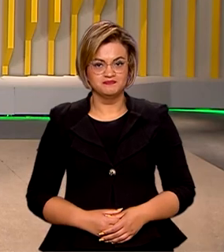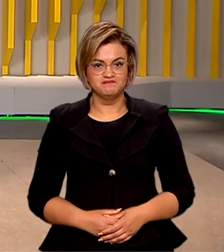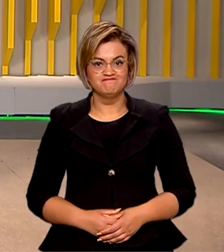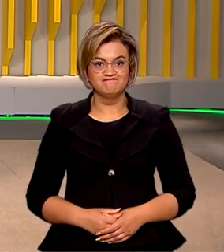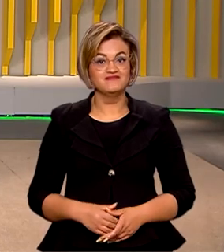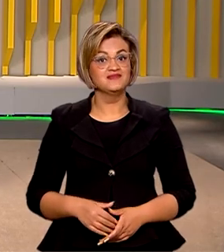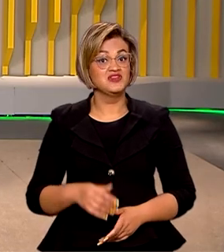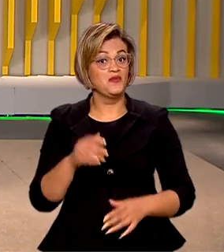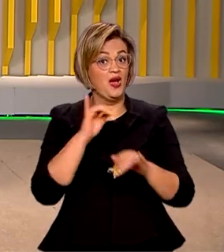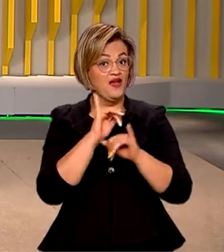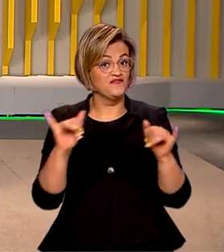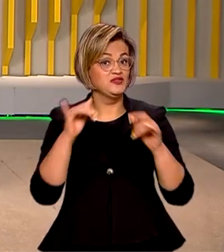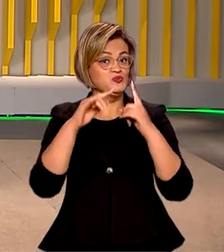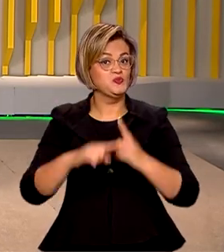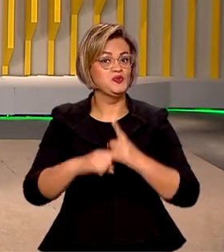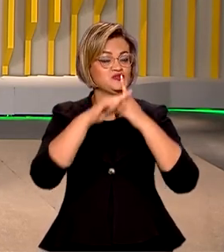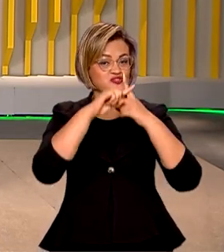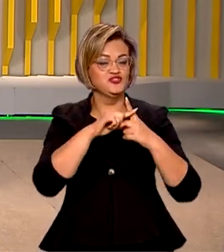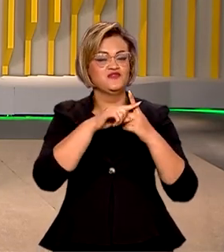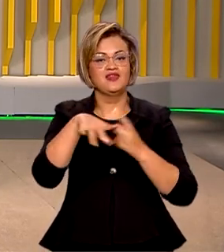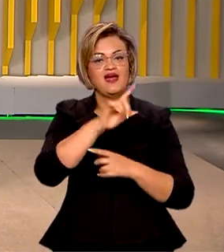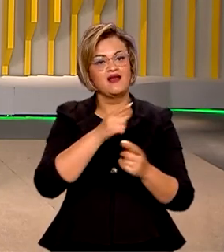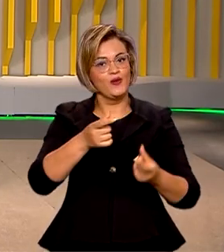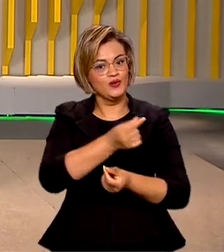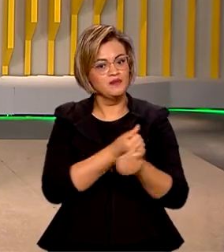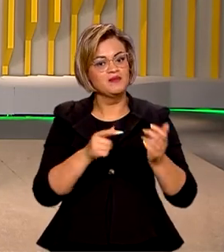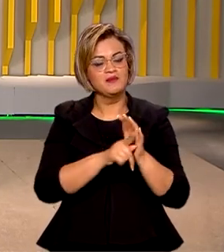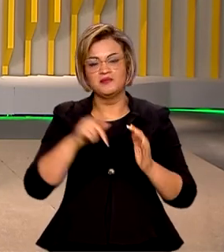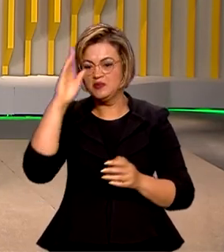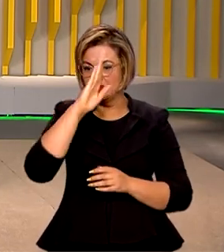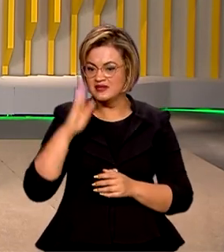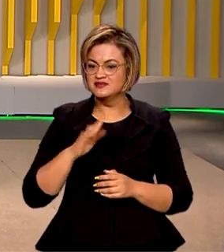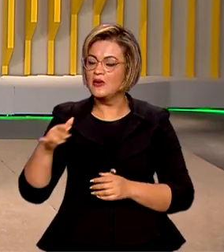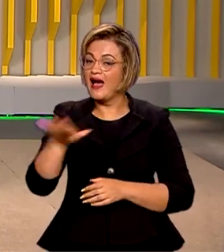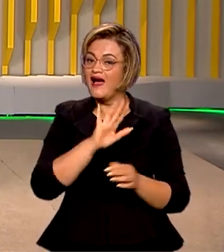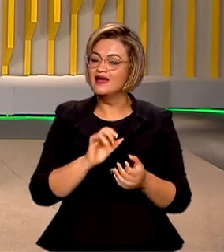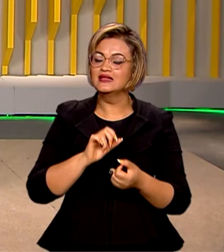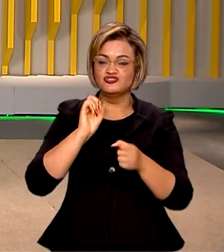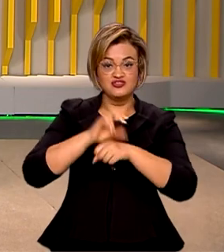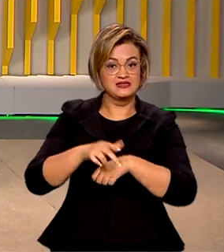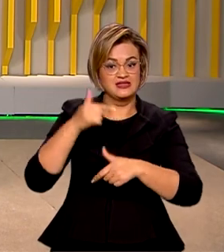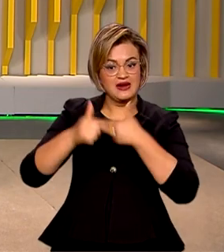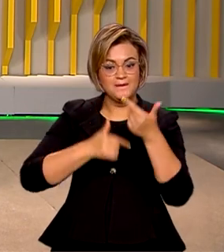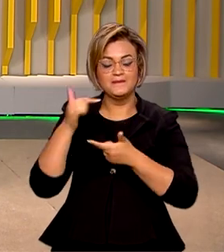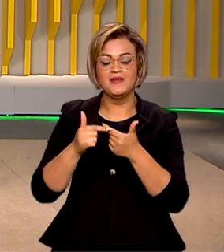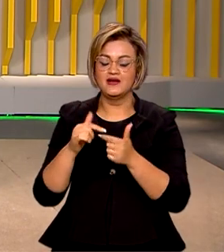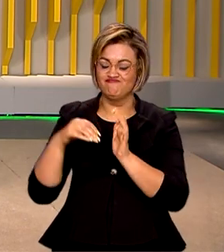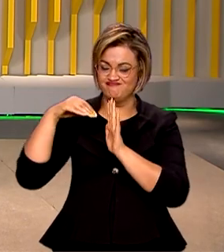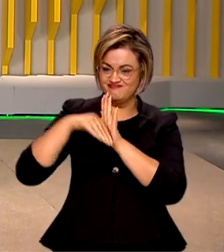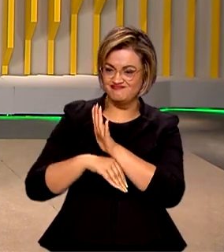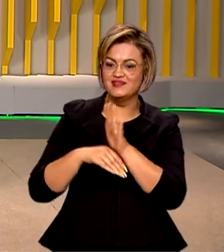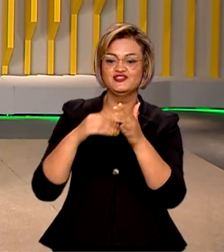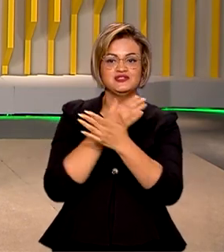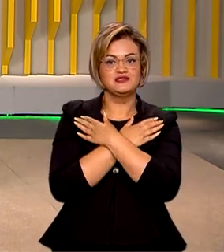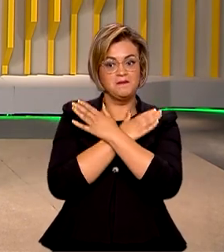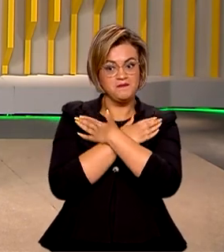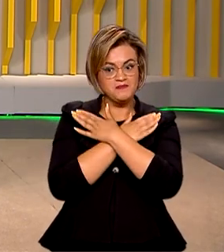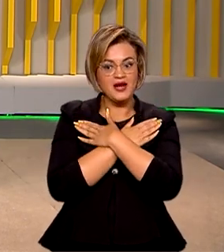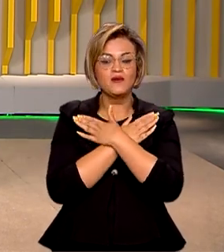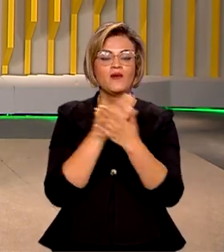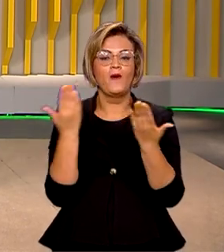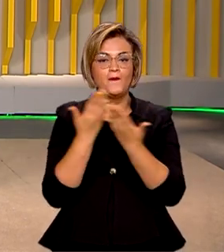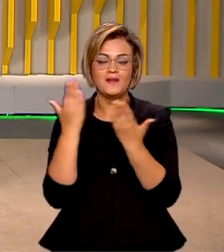Mais uma notícia positiva para a economia brasileira. O mercado de trabalho registrou o menor nível de desemprego desde